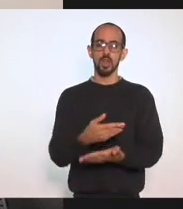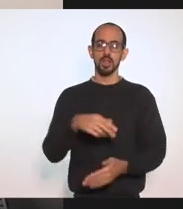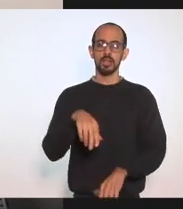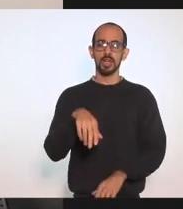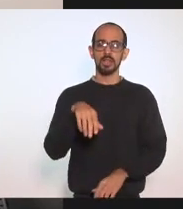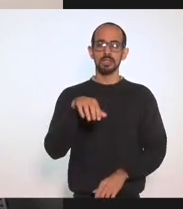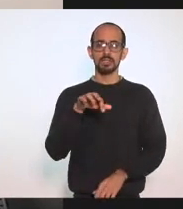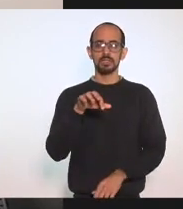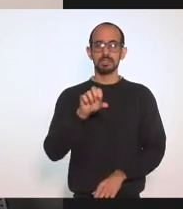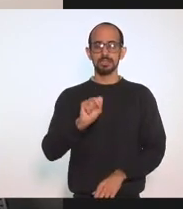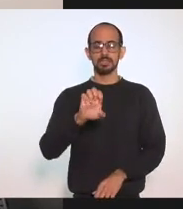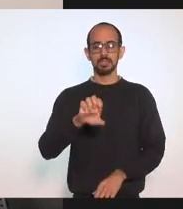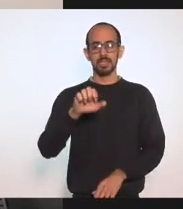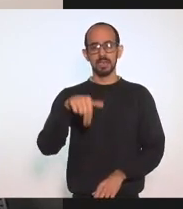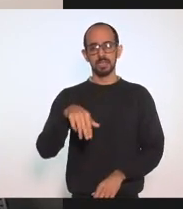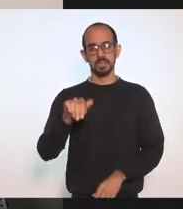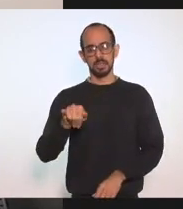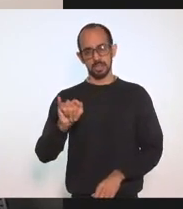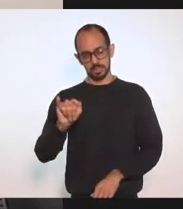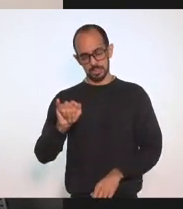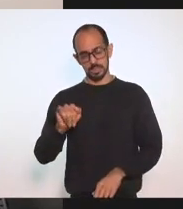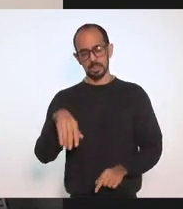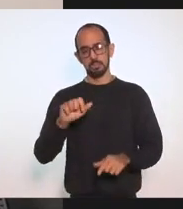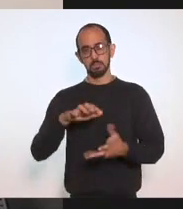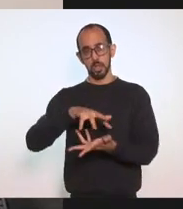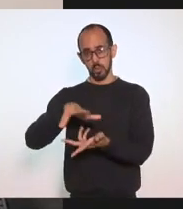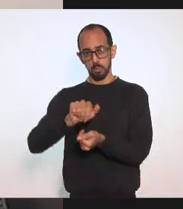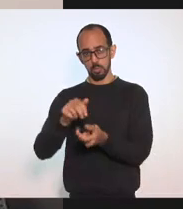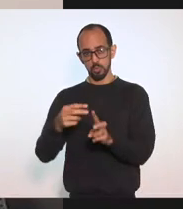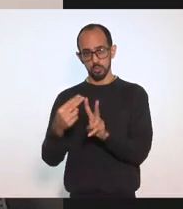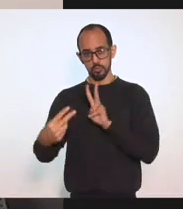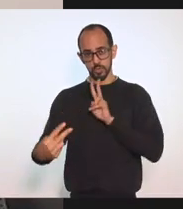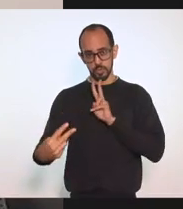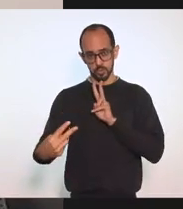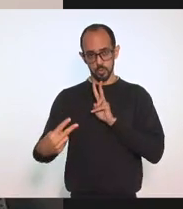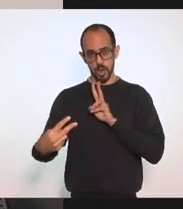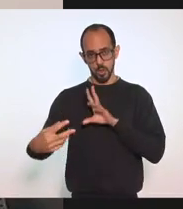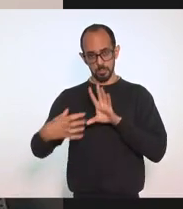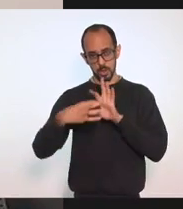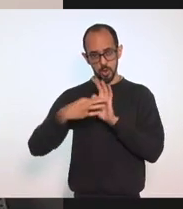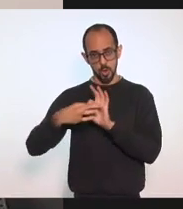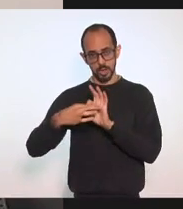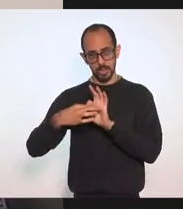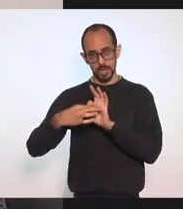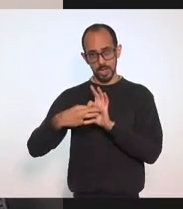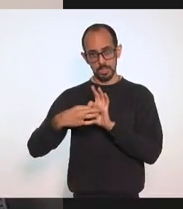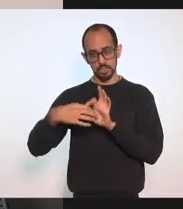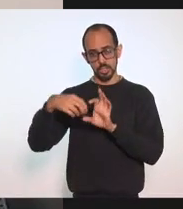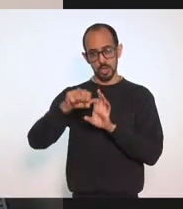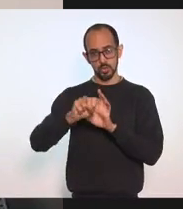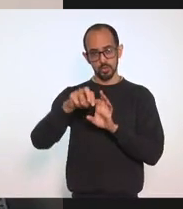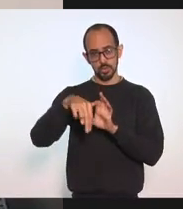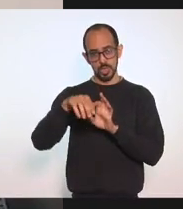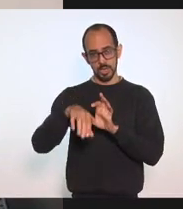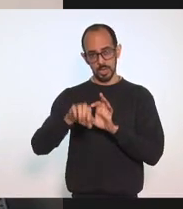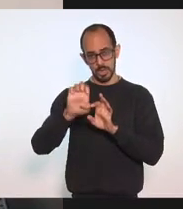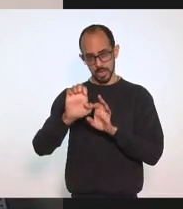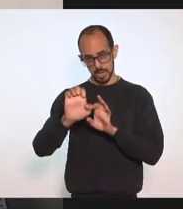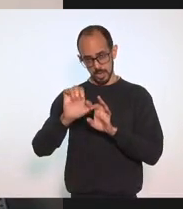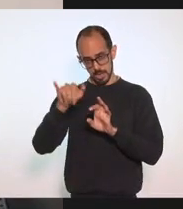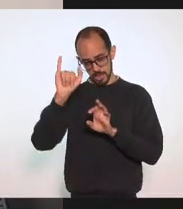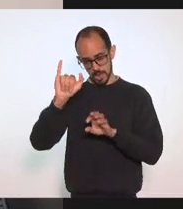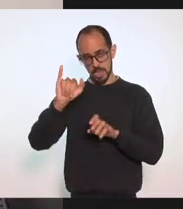Vieira Pelo projeto Pelo mundo Virtual Me conecto Ao CEMEI Merecidamente